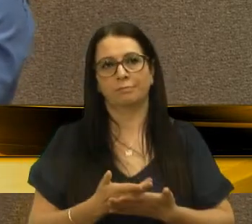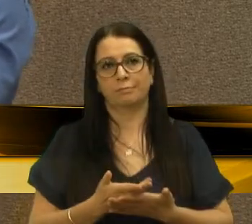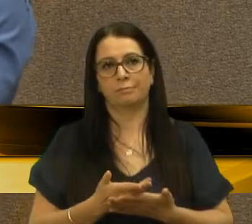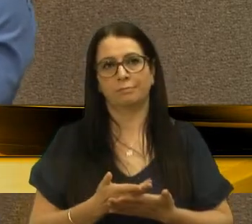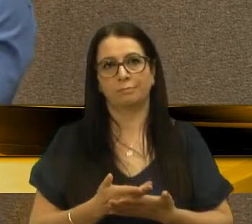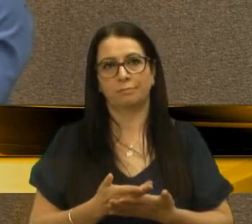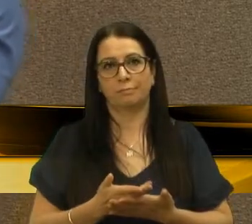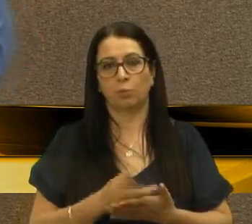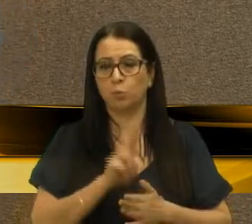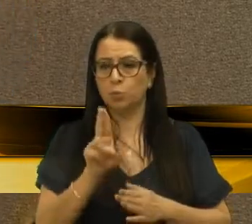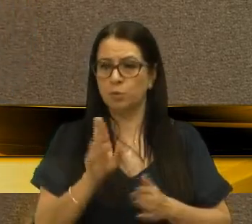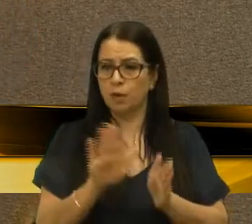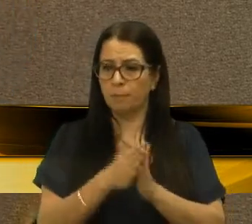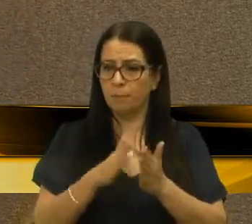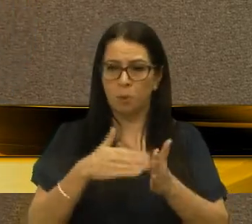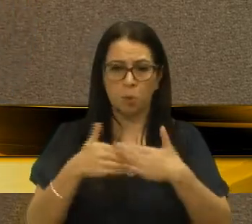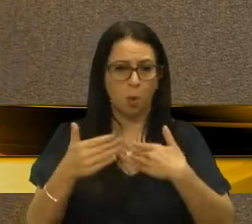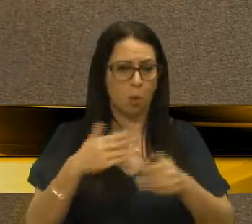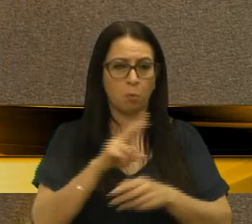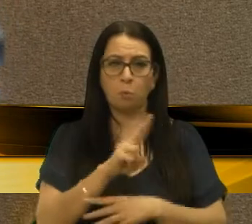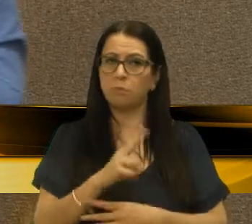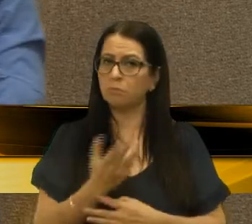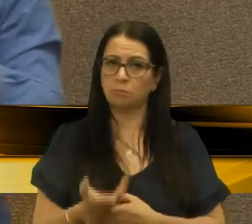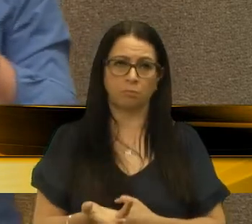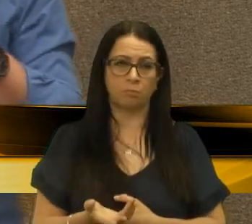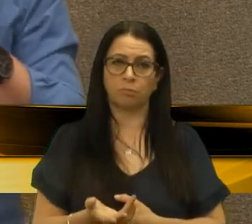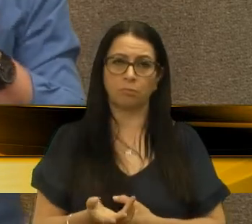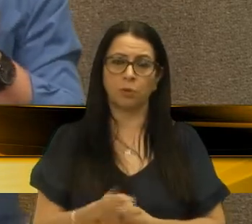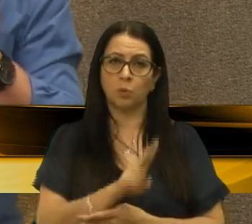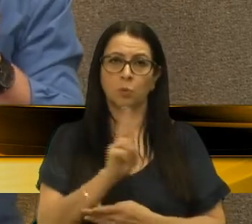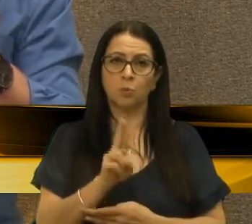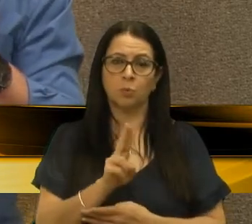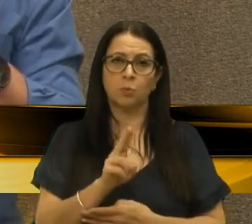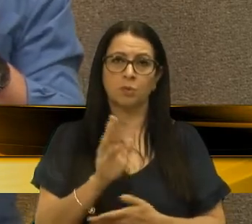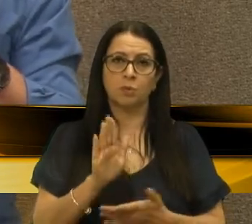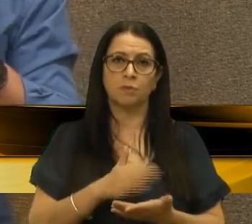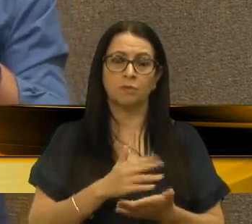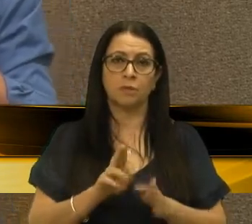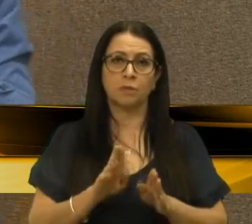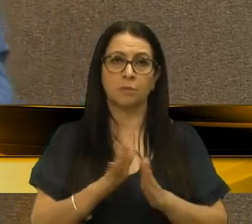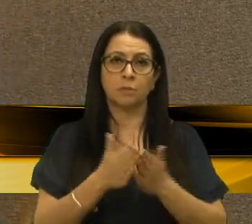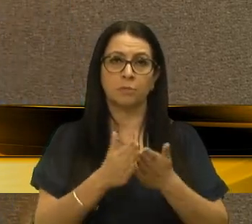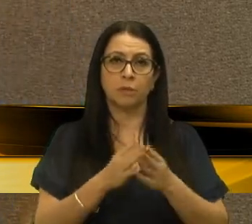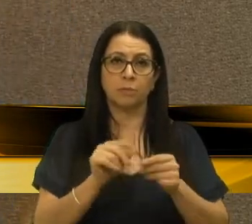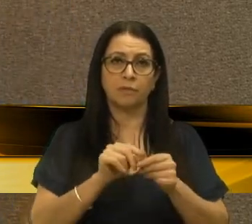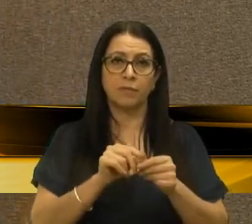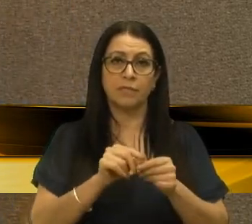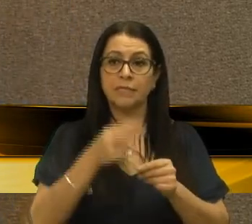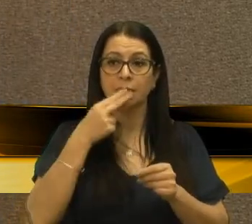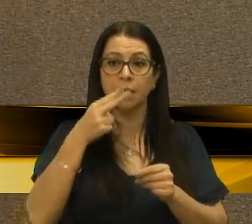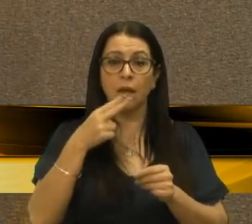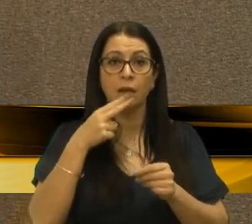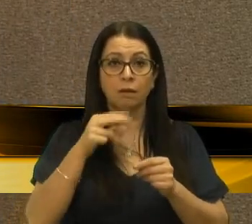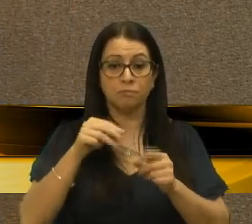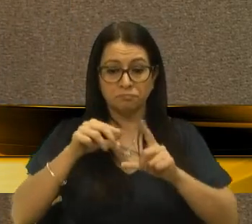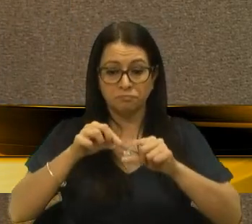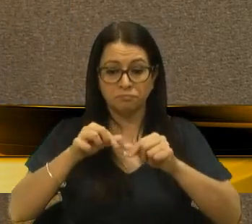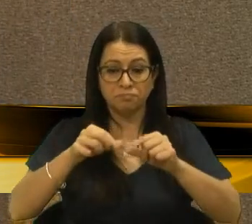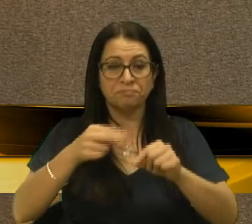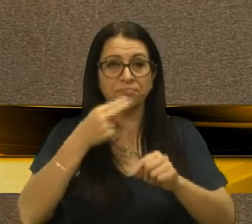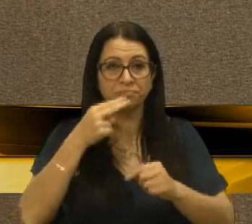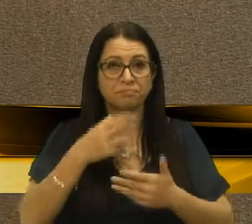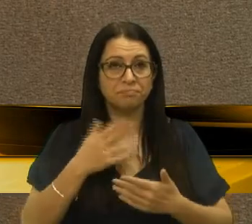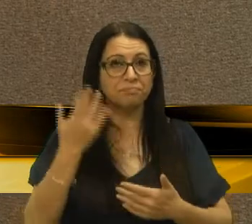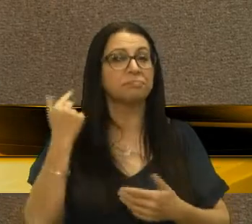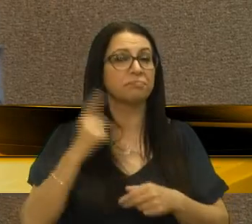Usar a Bíblia, qualquer um usa. Tem gente que usa as folhas da Bíblia para fazer cigarro. Sim, houve